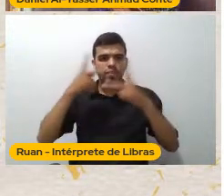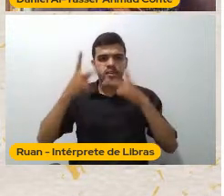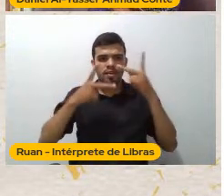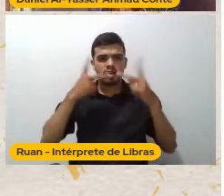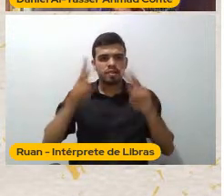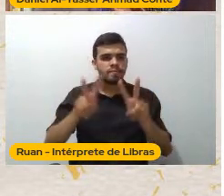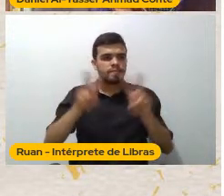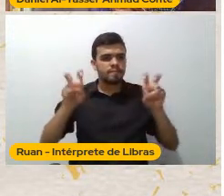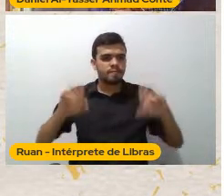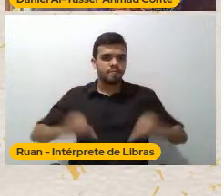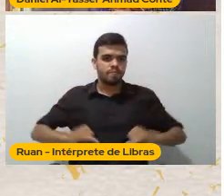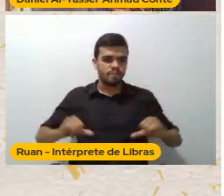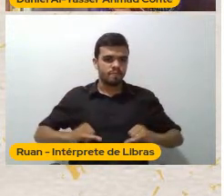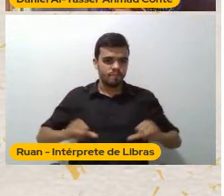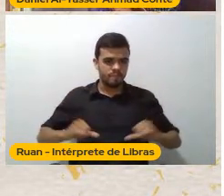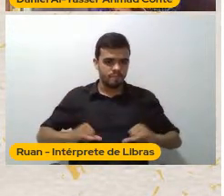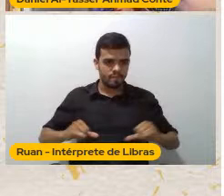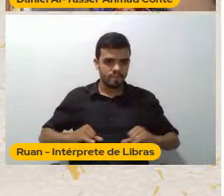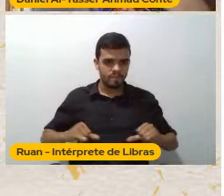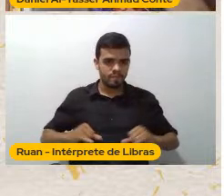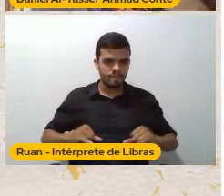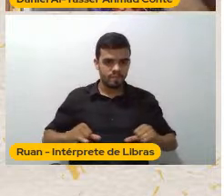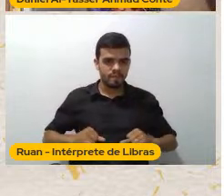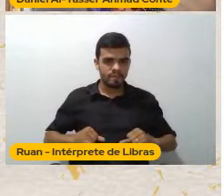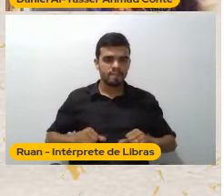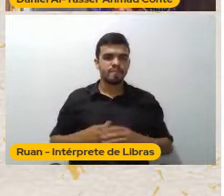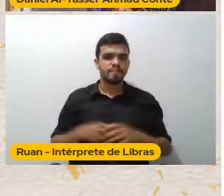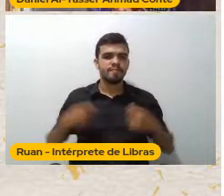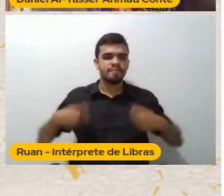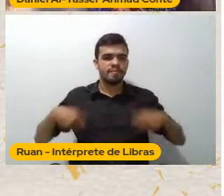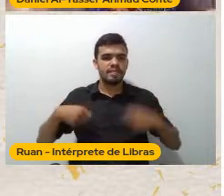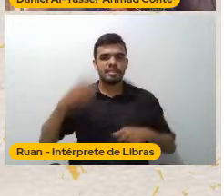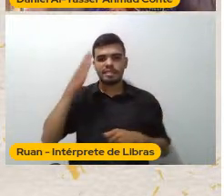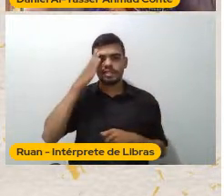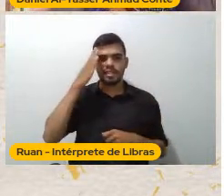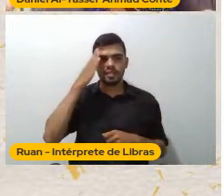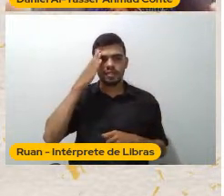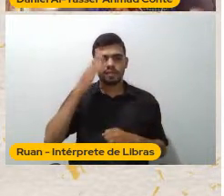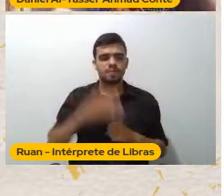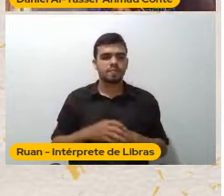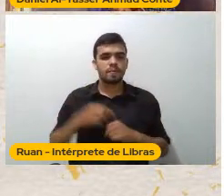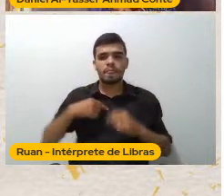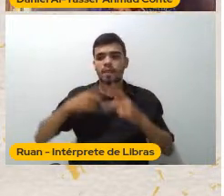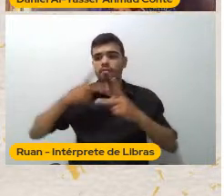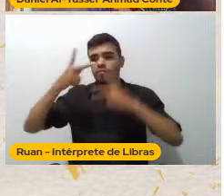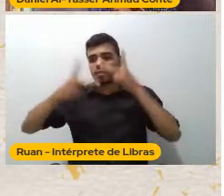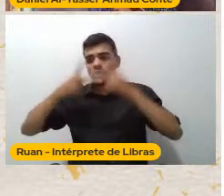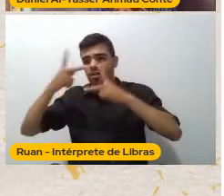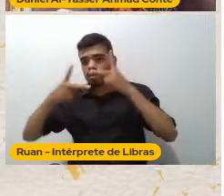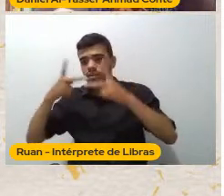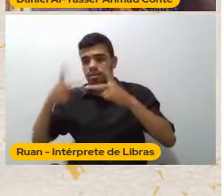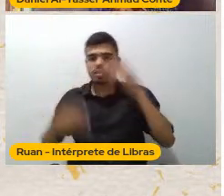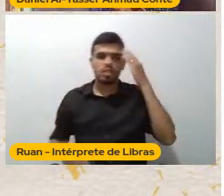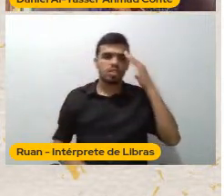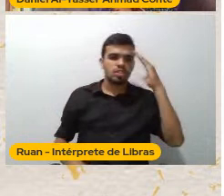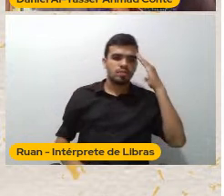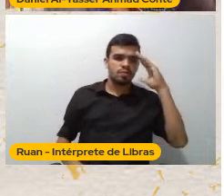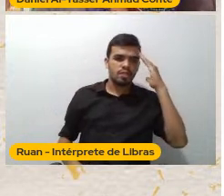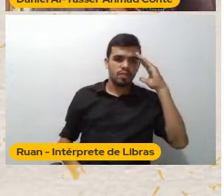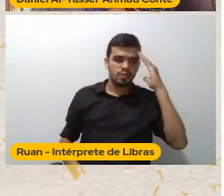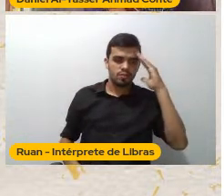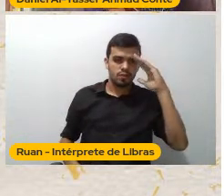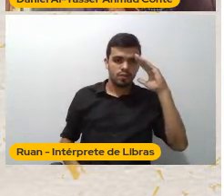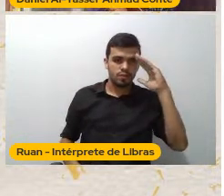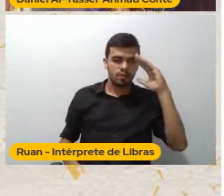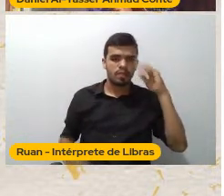malha da ficção São dimensões diferentes A fala e o entendimento Mas são dimensões